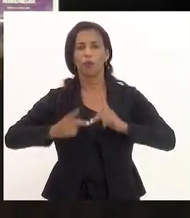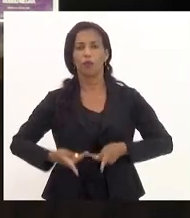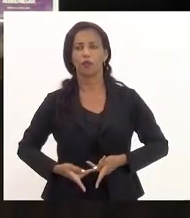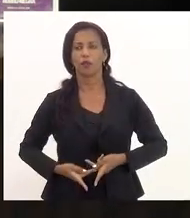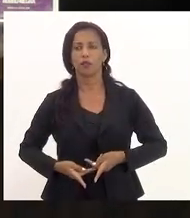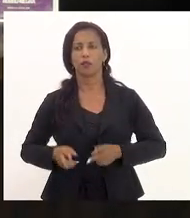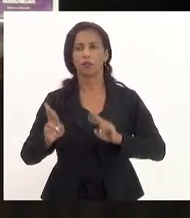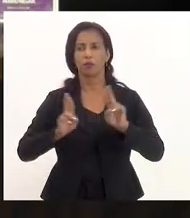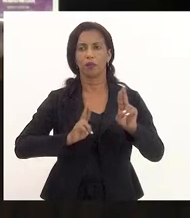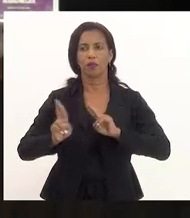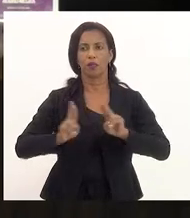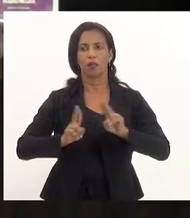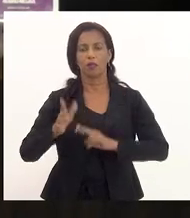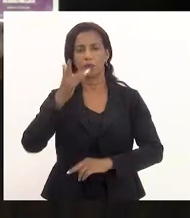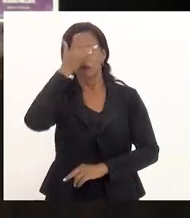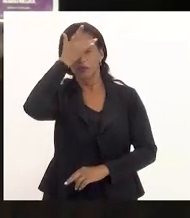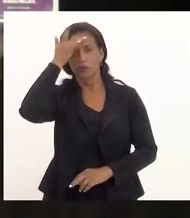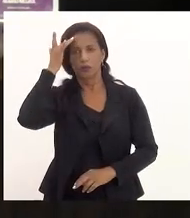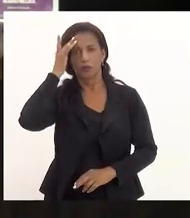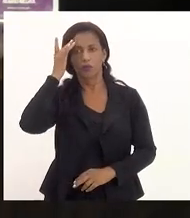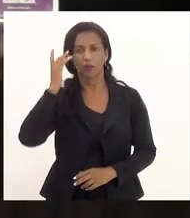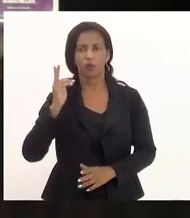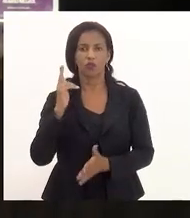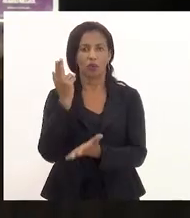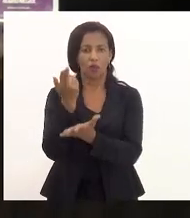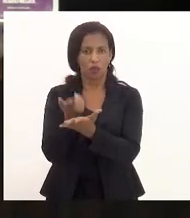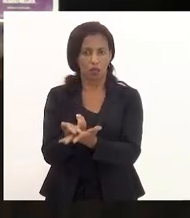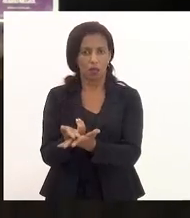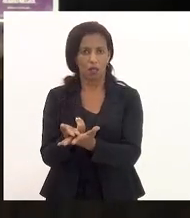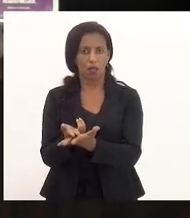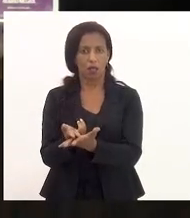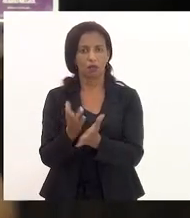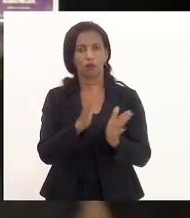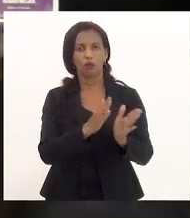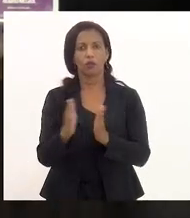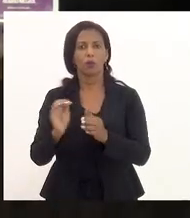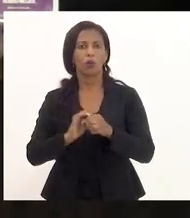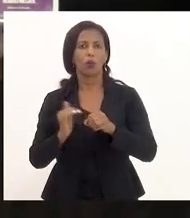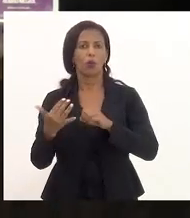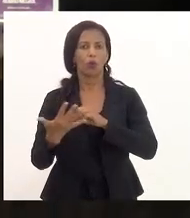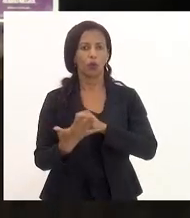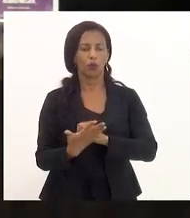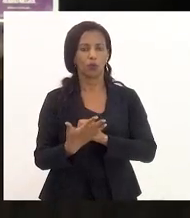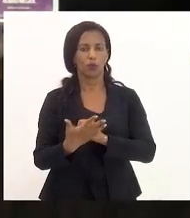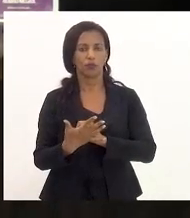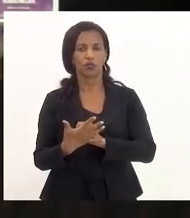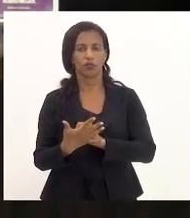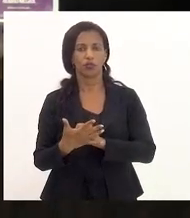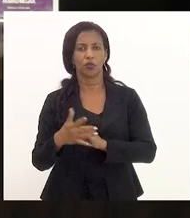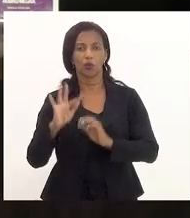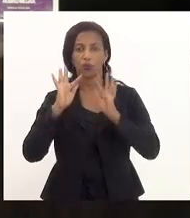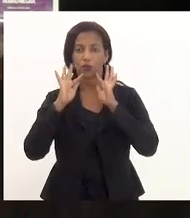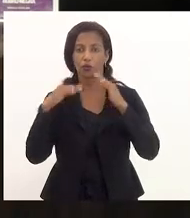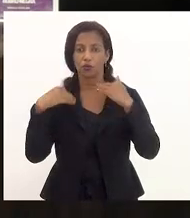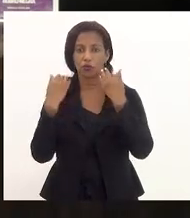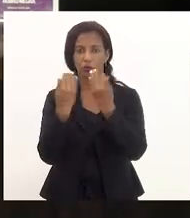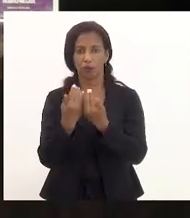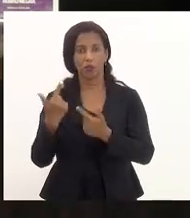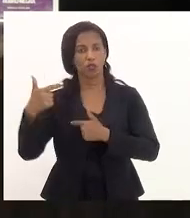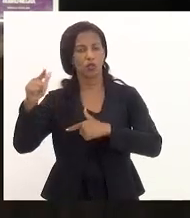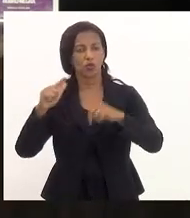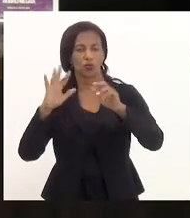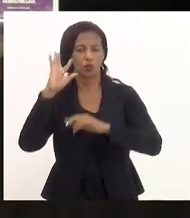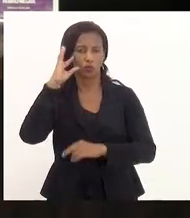relacionamento de pacientes internados em decorrência do novo coronavírus, Covid-19, com seus familiares e da outras